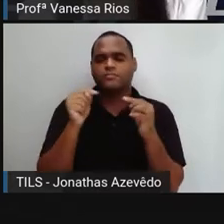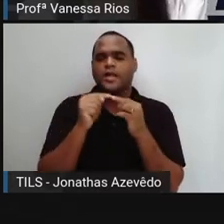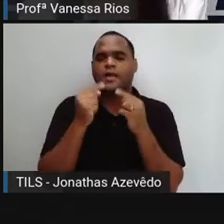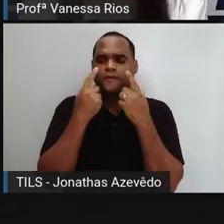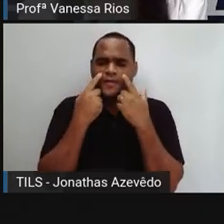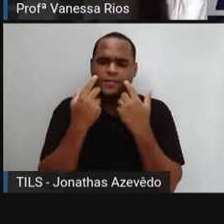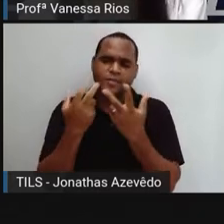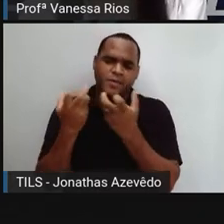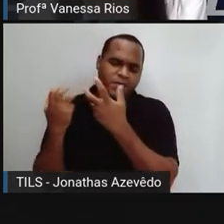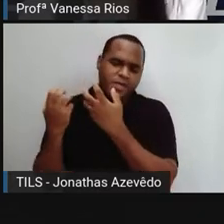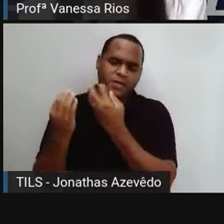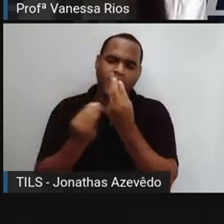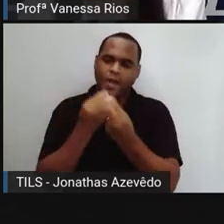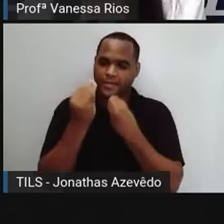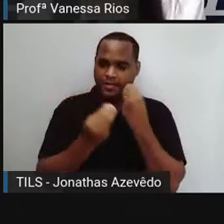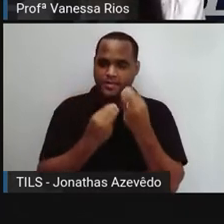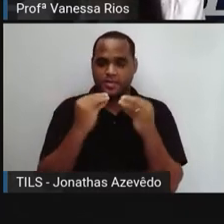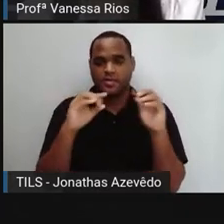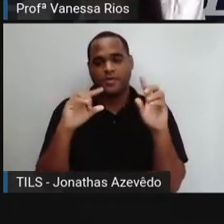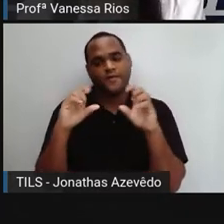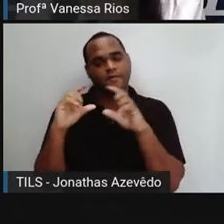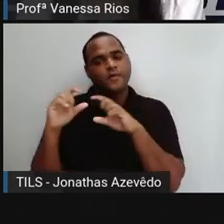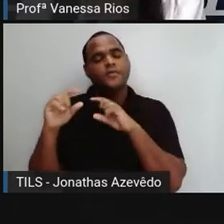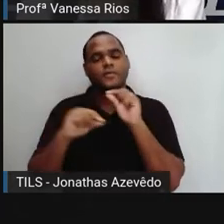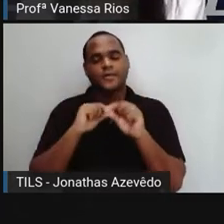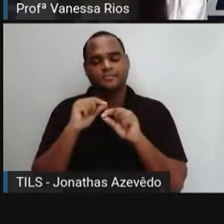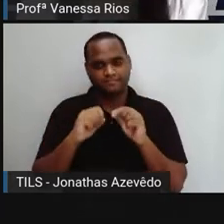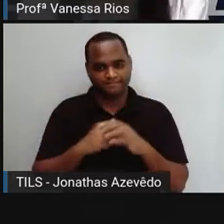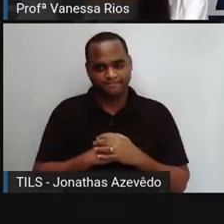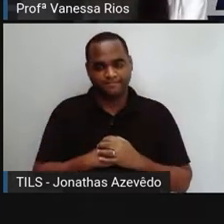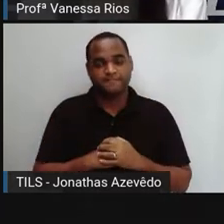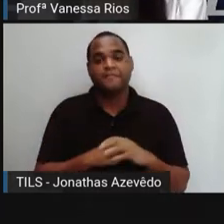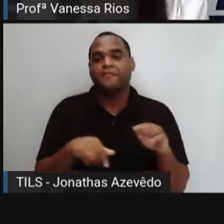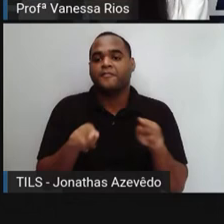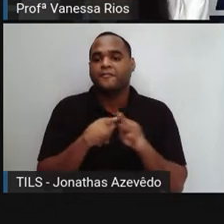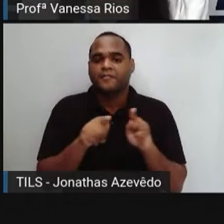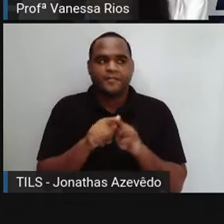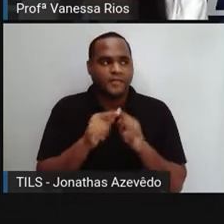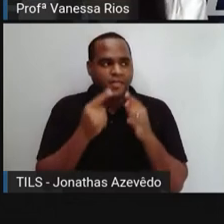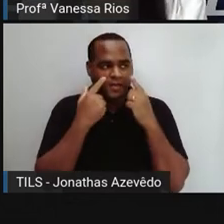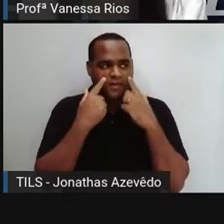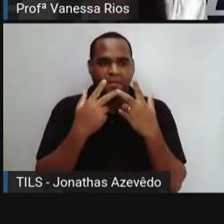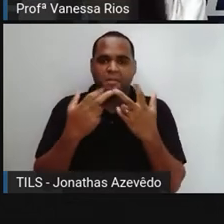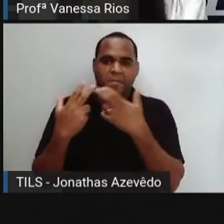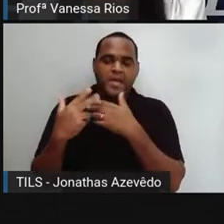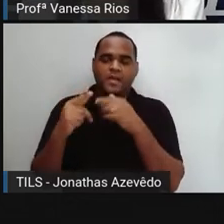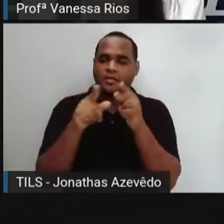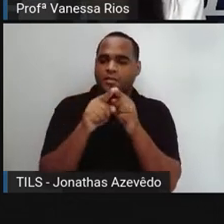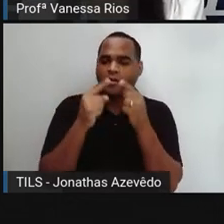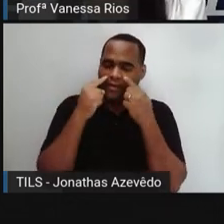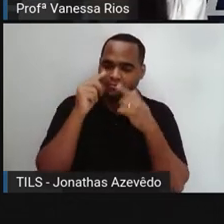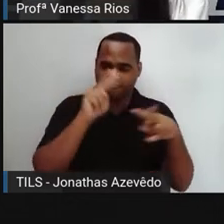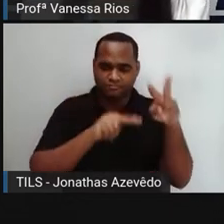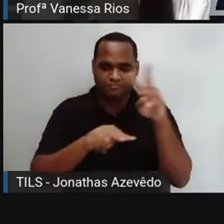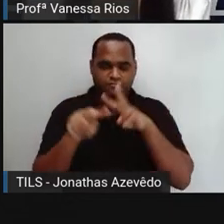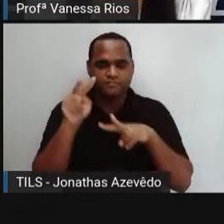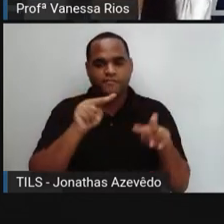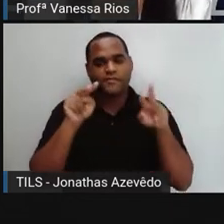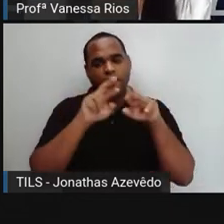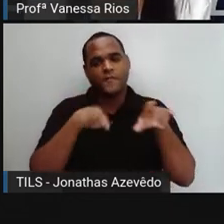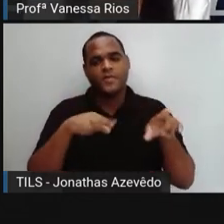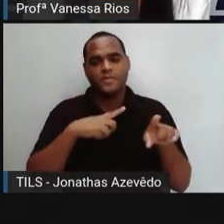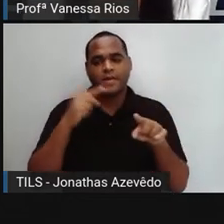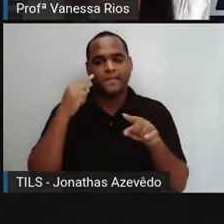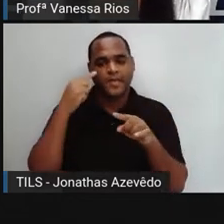observa uma fotografia. Inclusive perceber, através da nossa observação, se aquilo que está